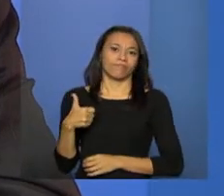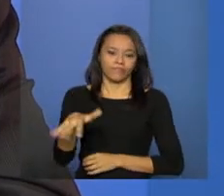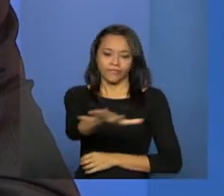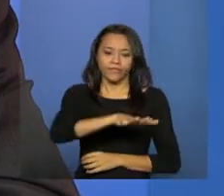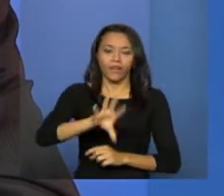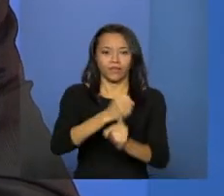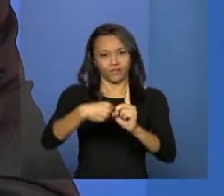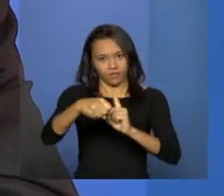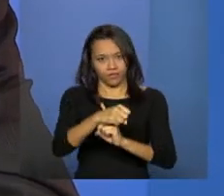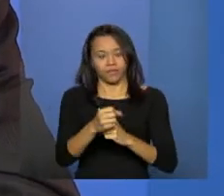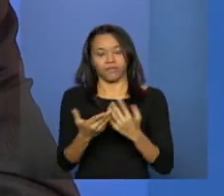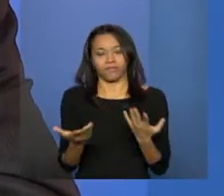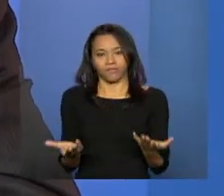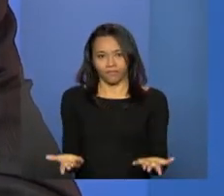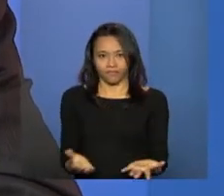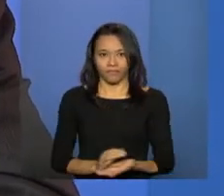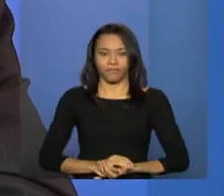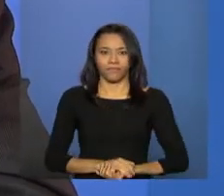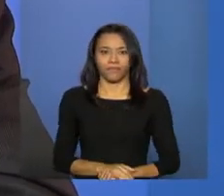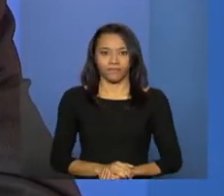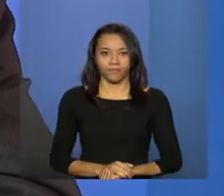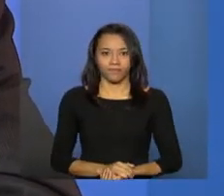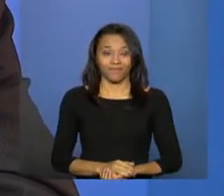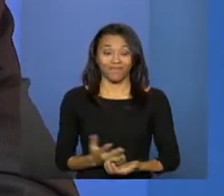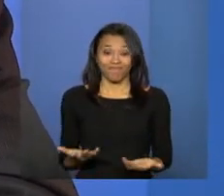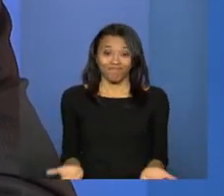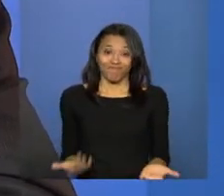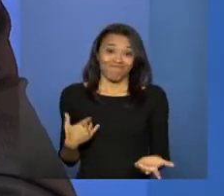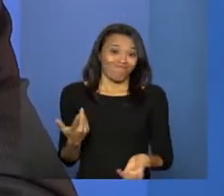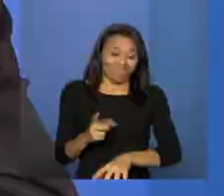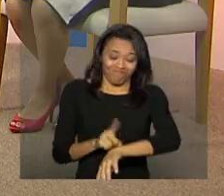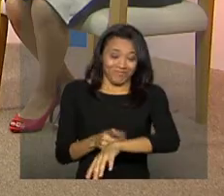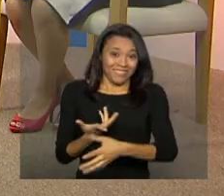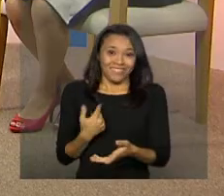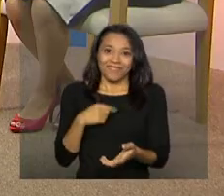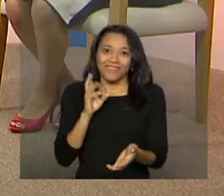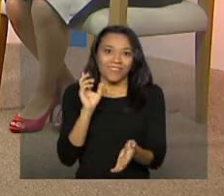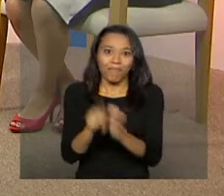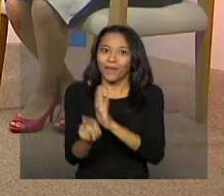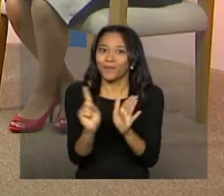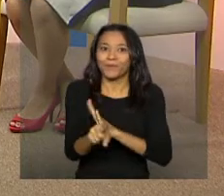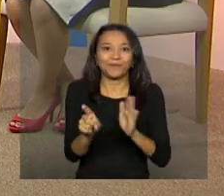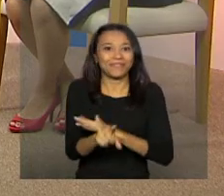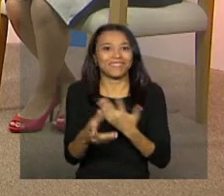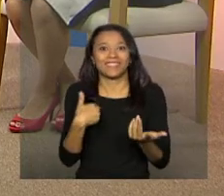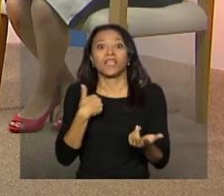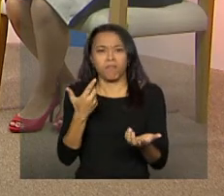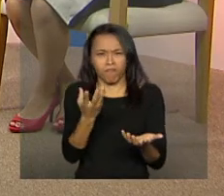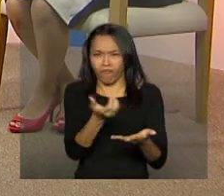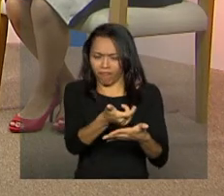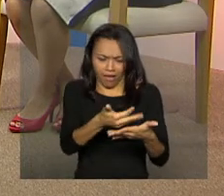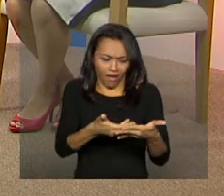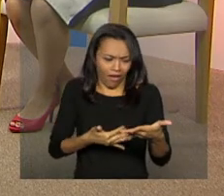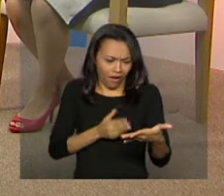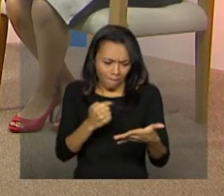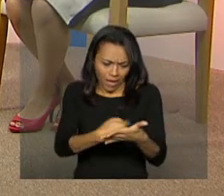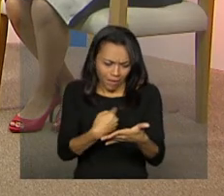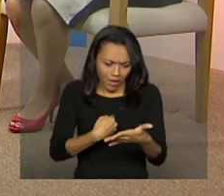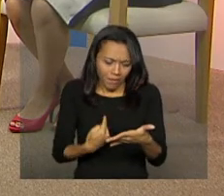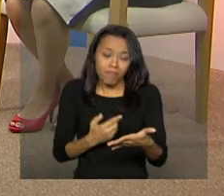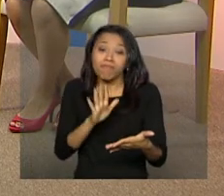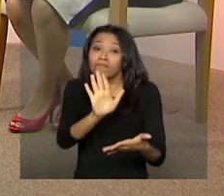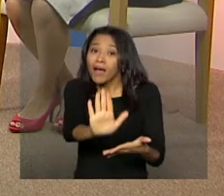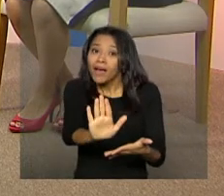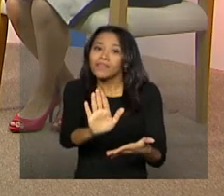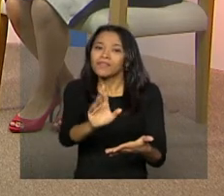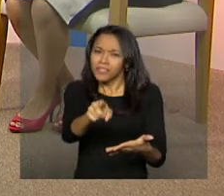proteção social. Felizmente, não vai dar para fazer todas as perguntas, ainda tem outras aqui, mas eu gostaria que vocês deixassem